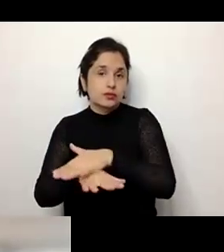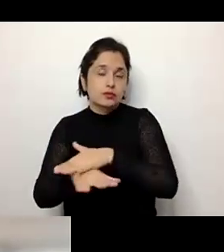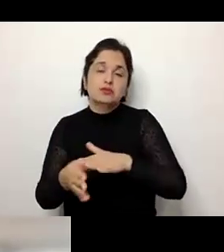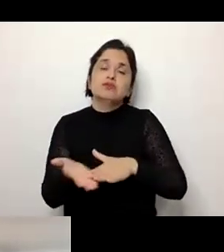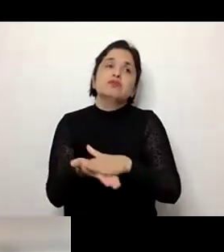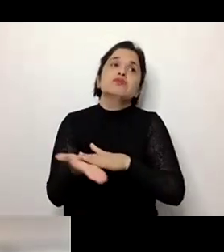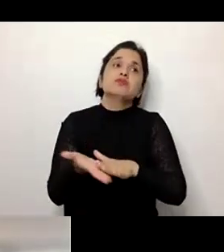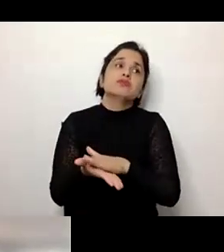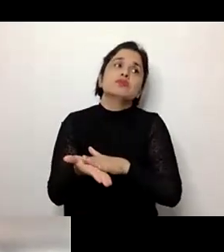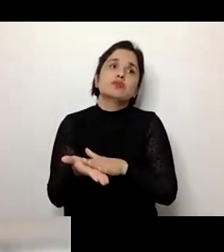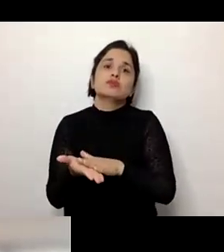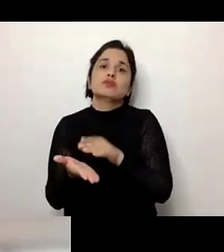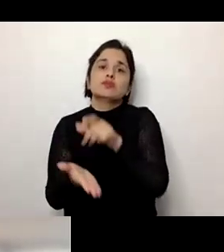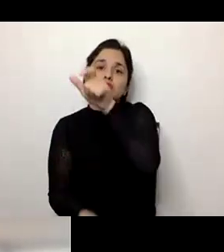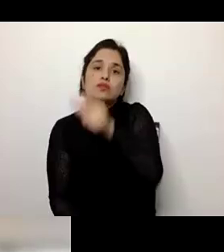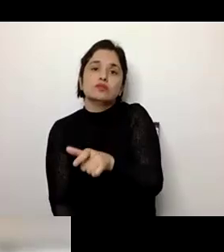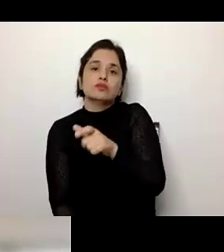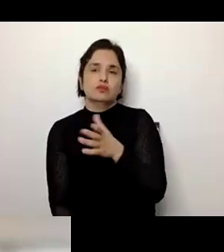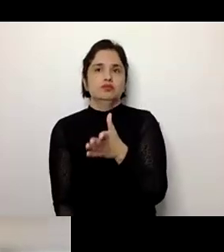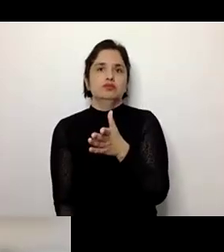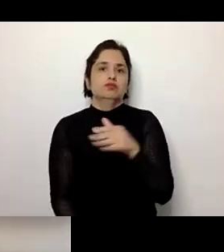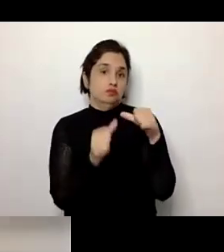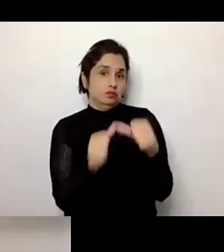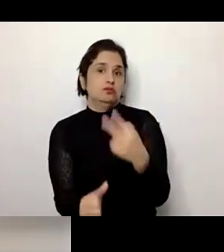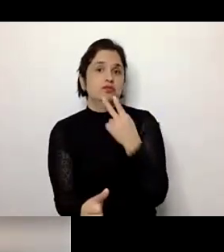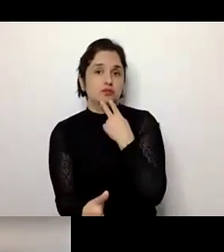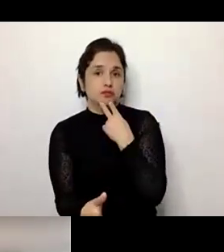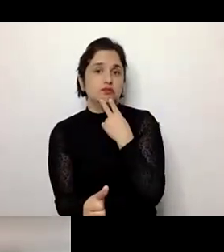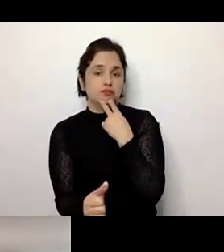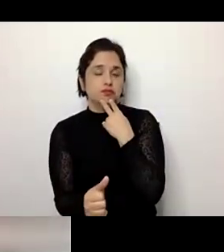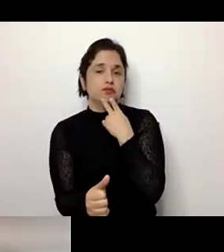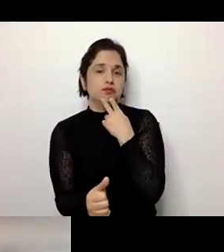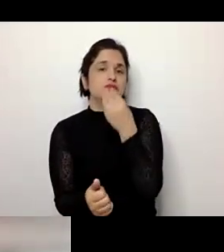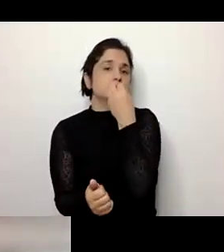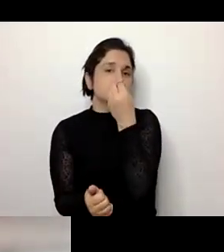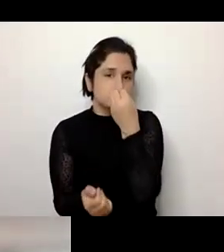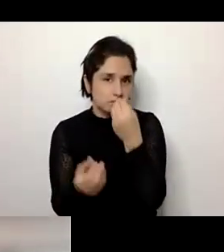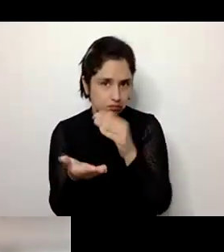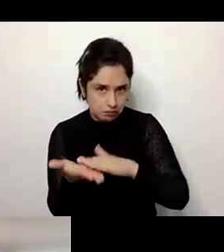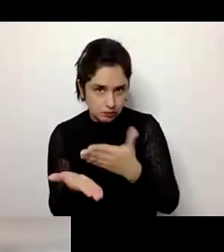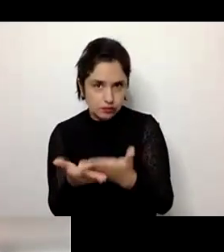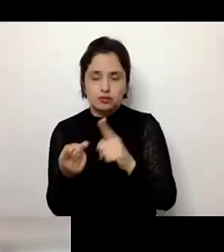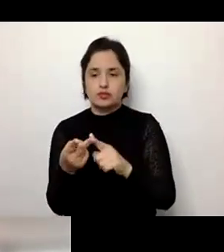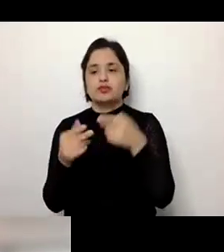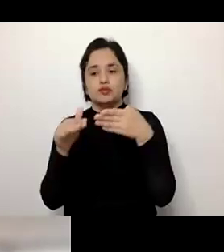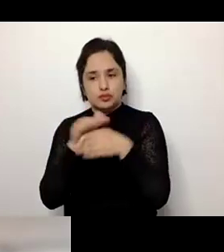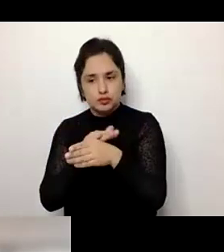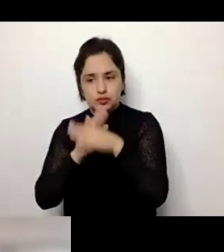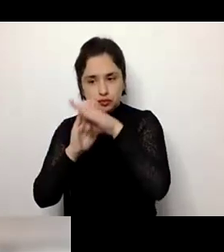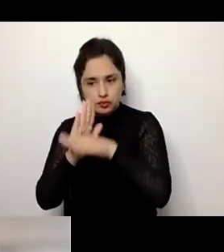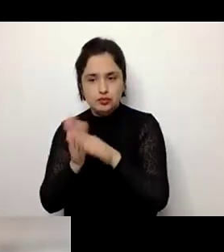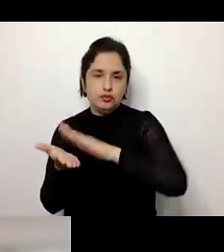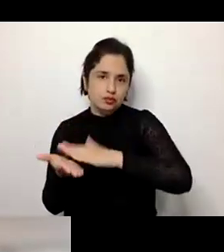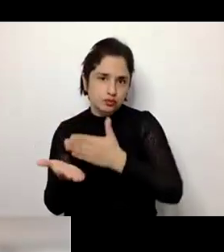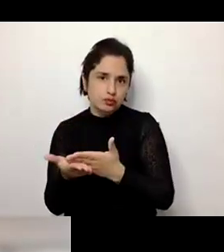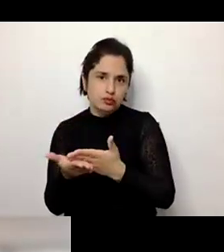por exemplo, de uma pessoa que no fundo durante sua vida, sua trayectoria de vida teve uma boa alimentação, teve acesso a programas de saúde, provavelmente